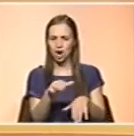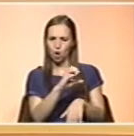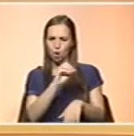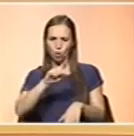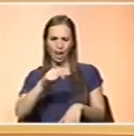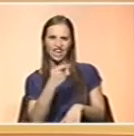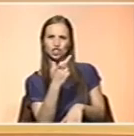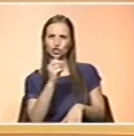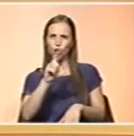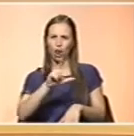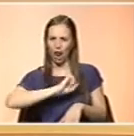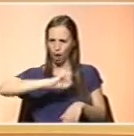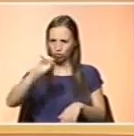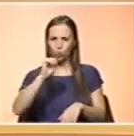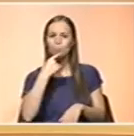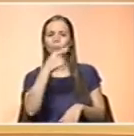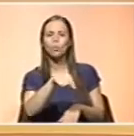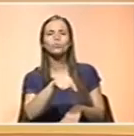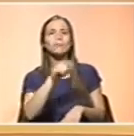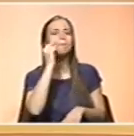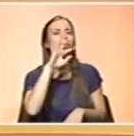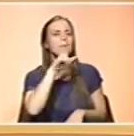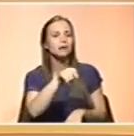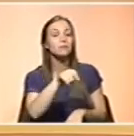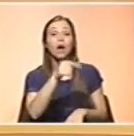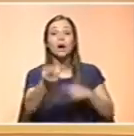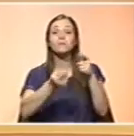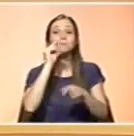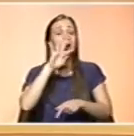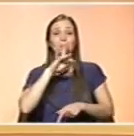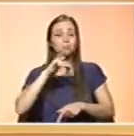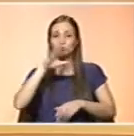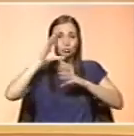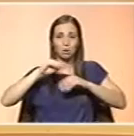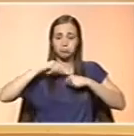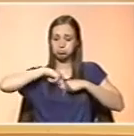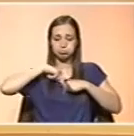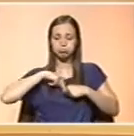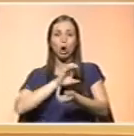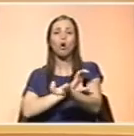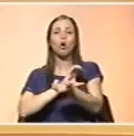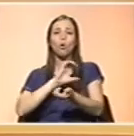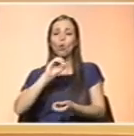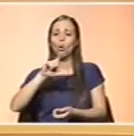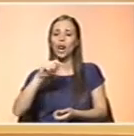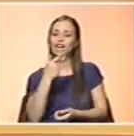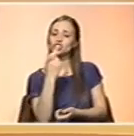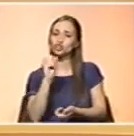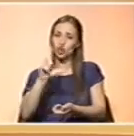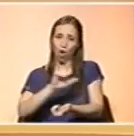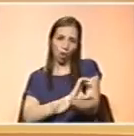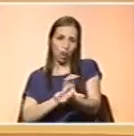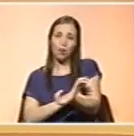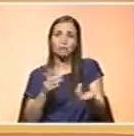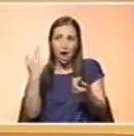elevado, perguntamos pelos valores dos progenitores e a maioria das vezes os progenitores não sabem qual o valor do seu colesterol. E, portanto, ele existe, não está aé diagnosticado.